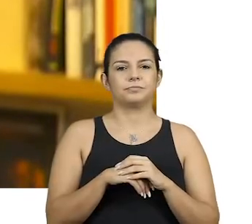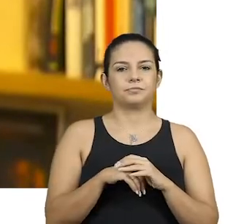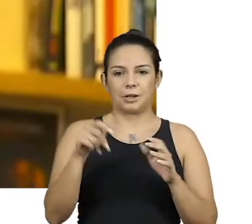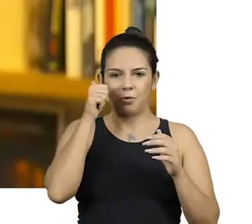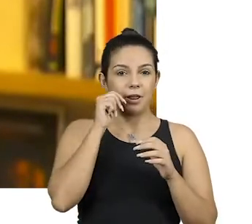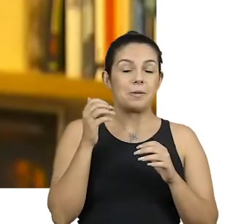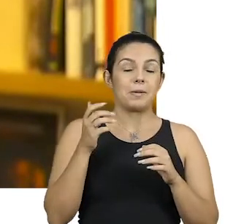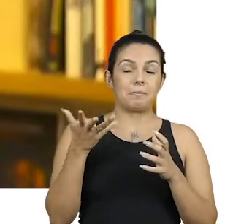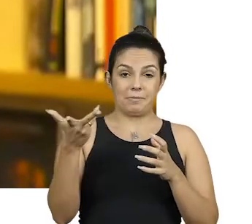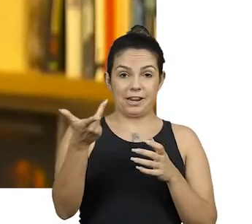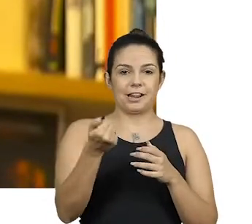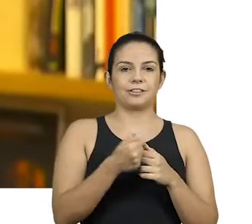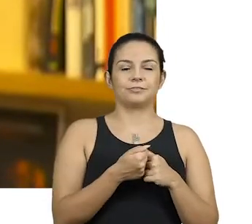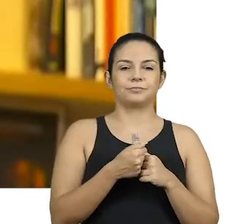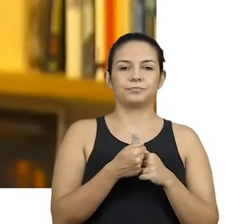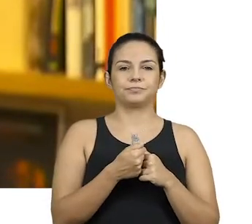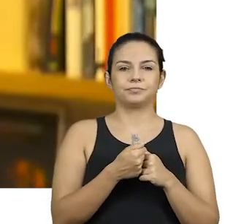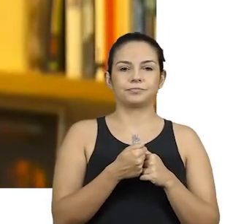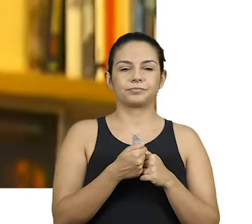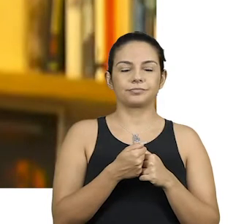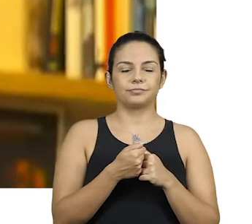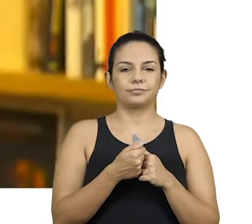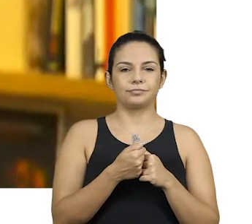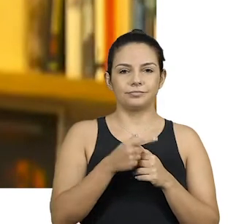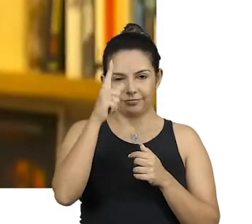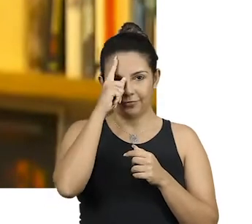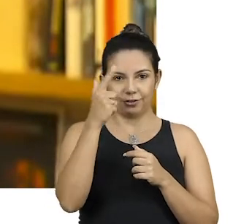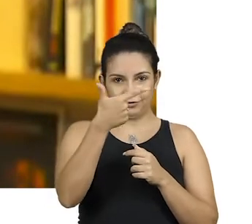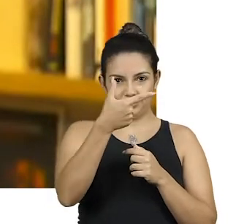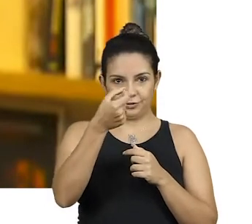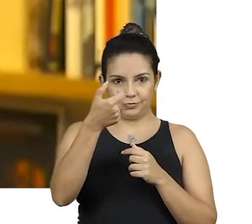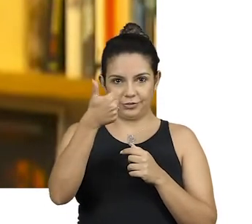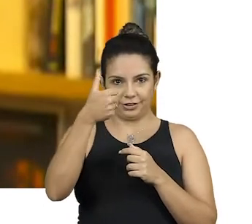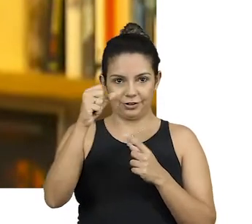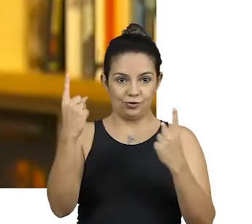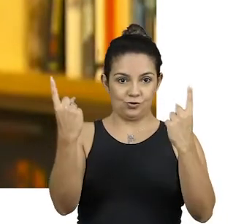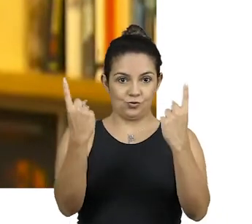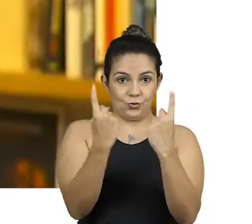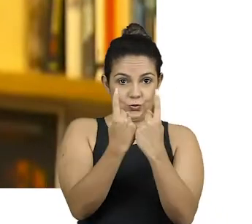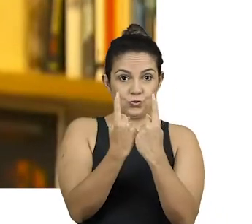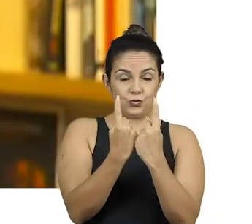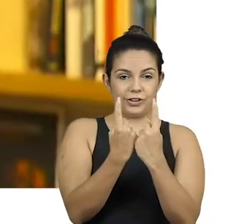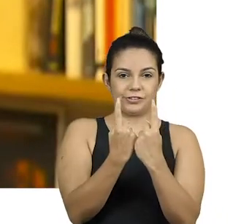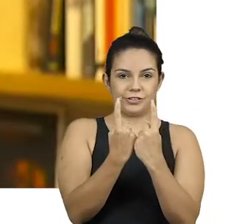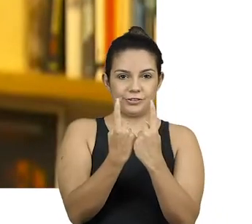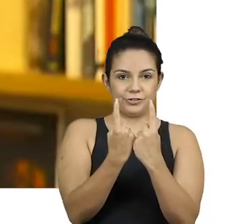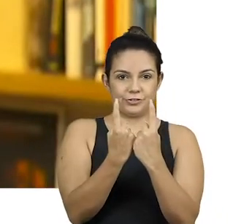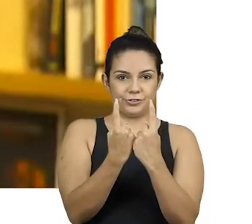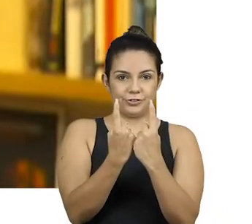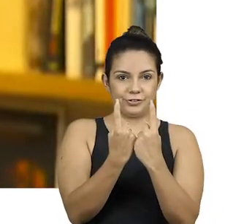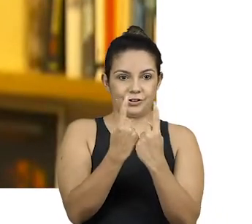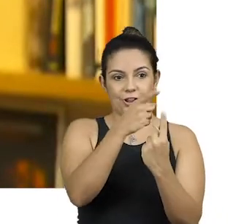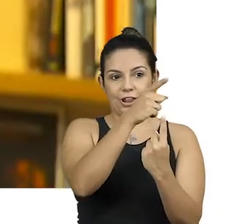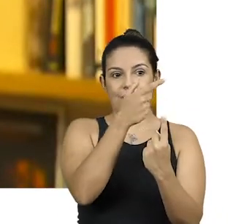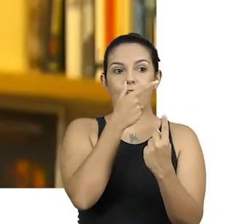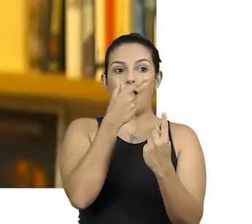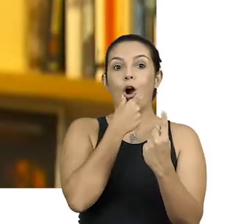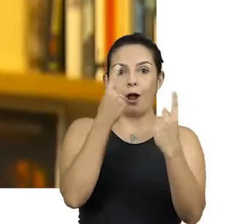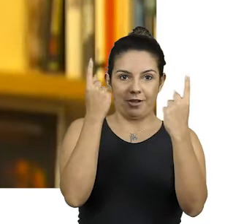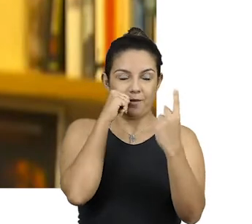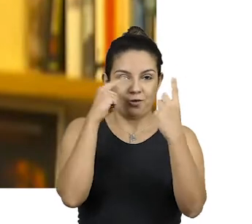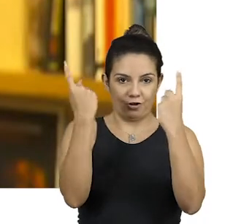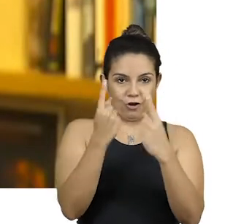brilhante. Mas, enfim, quando você pensa assim, em 2019, se juntasse a Armínio Fraga e a Laura